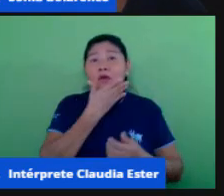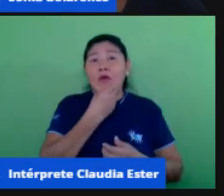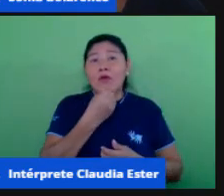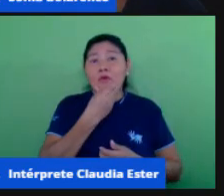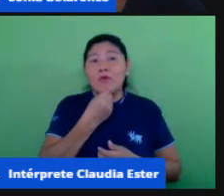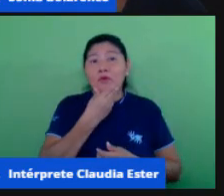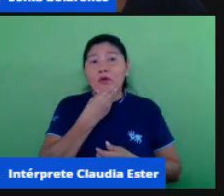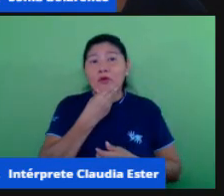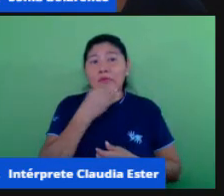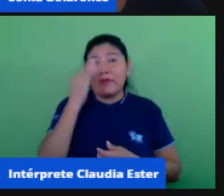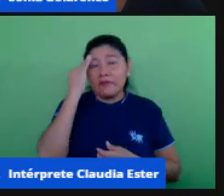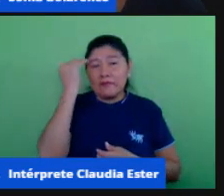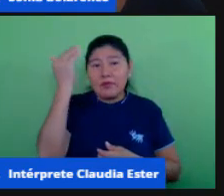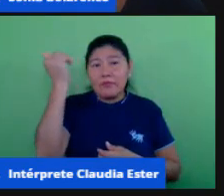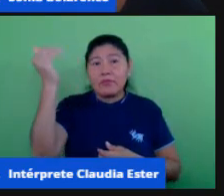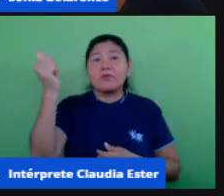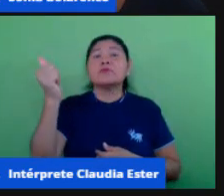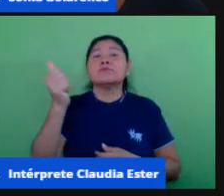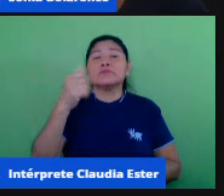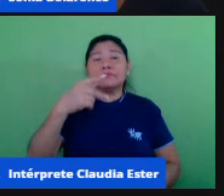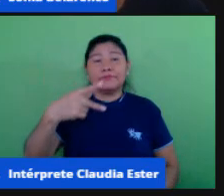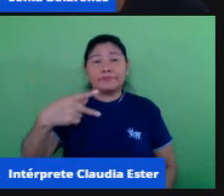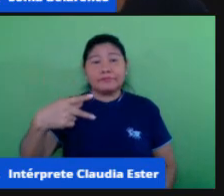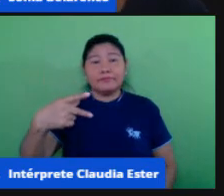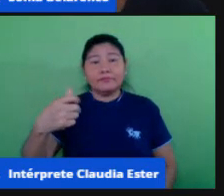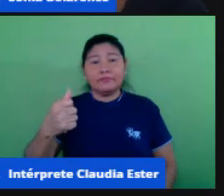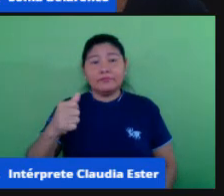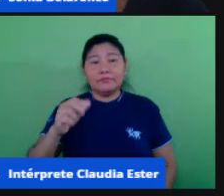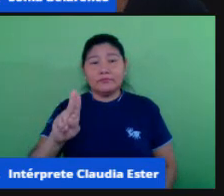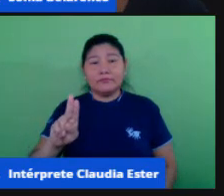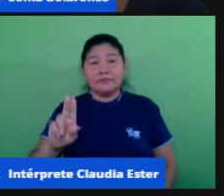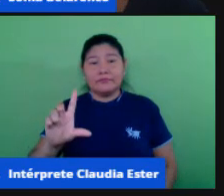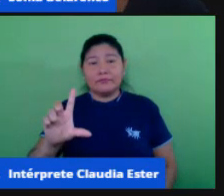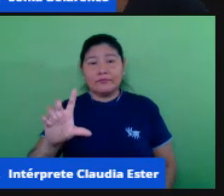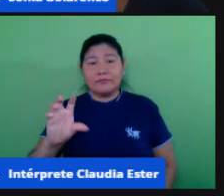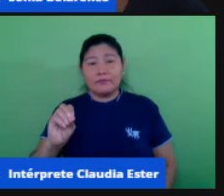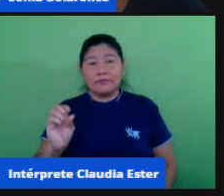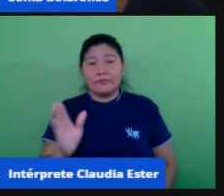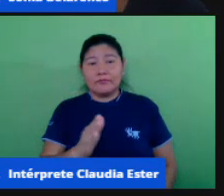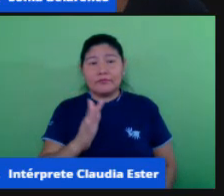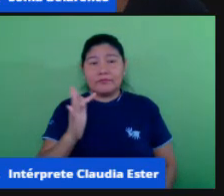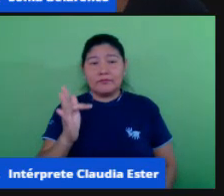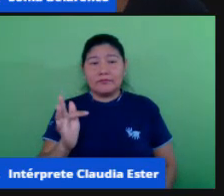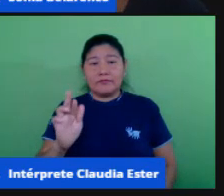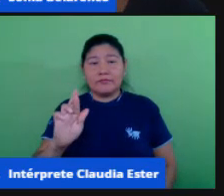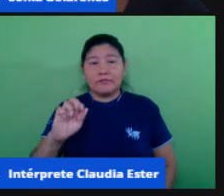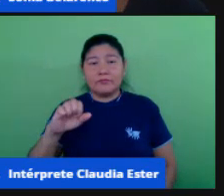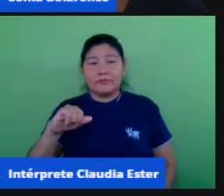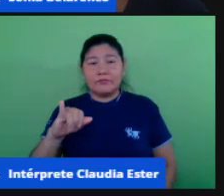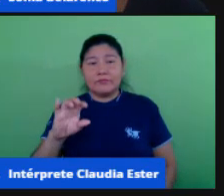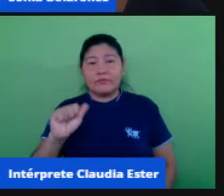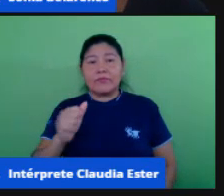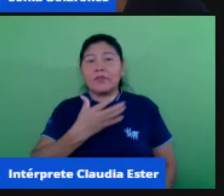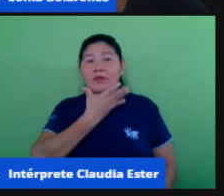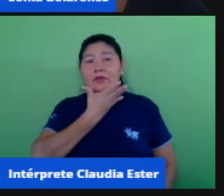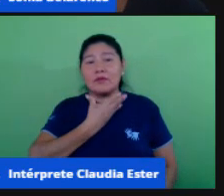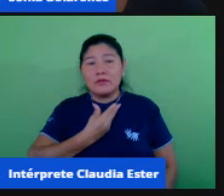Freire esse ano, do nosso patrono da educação nacional brasileira,